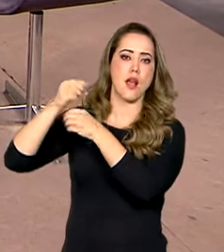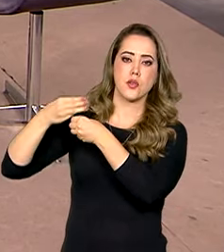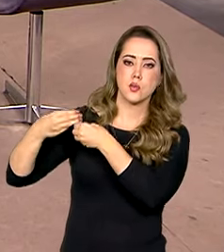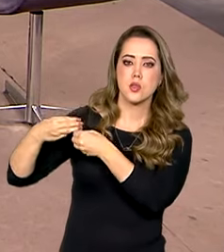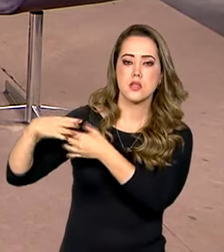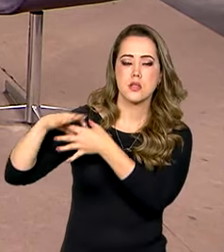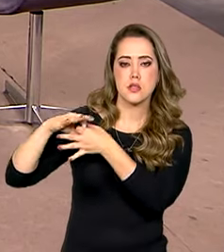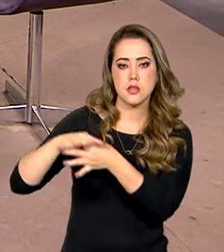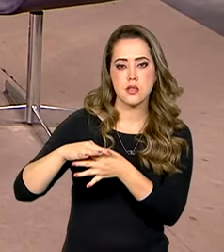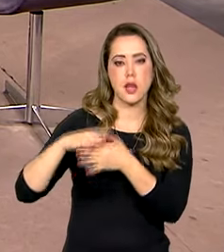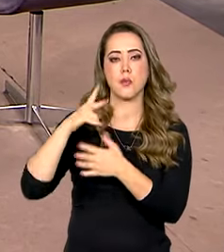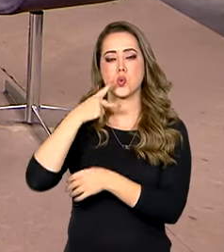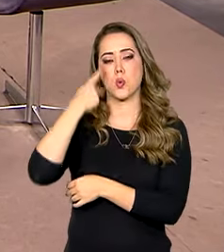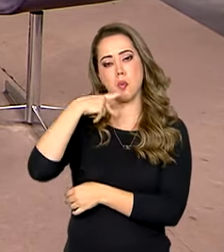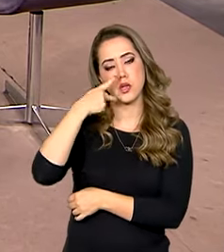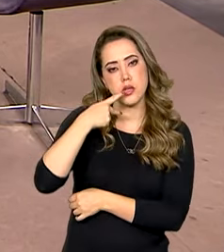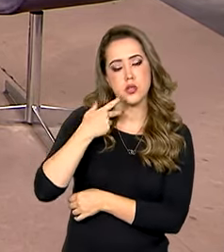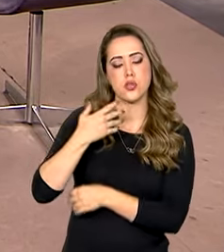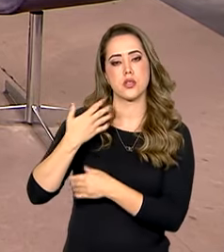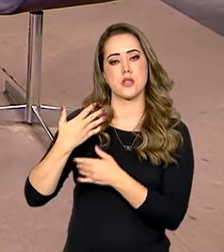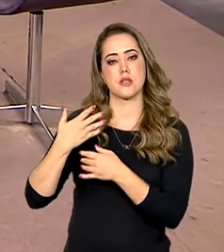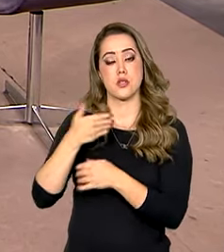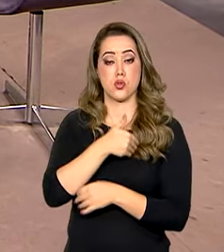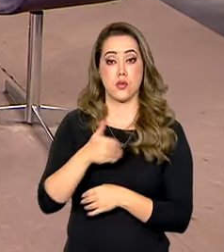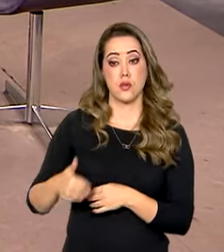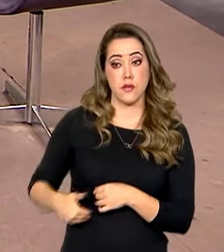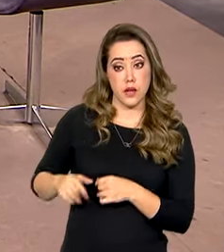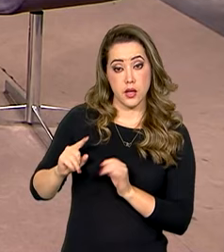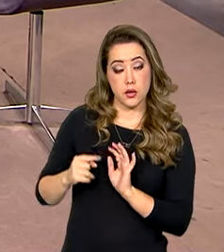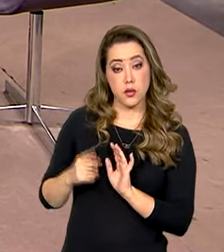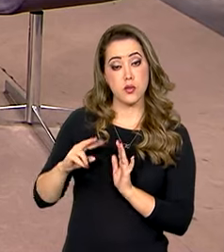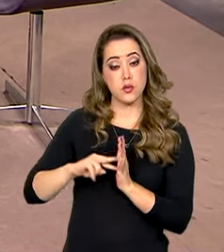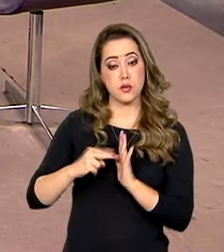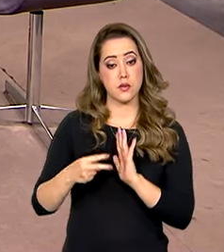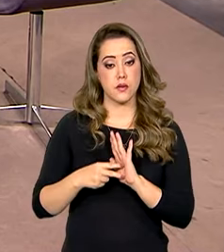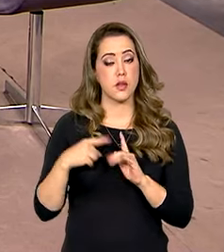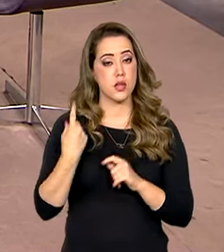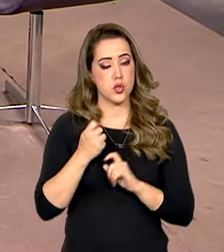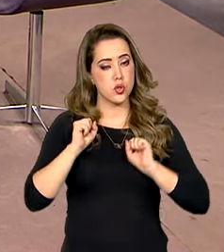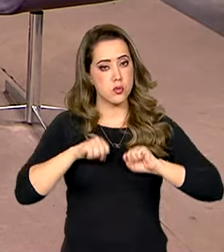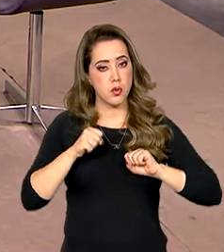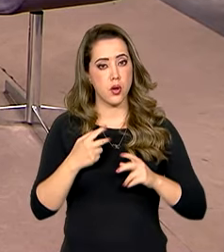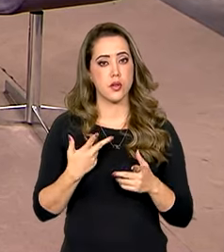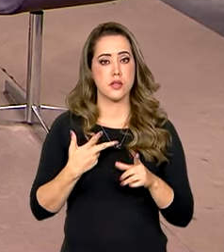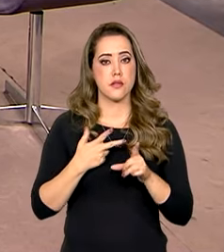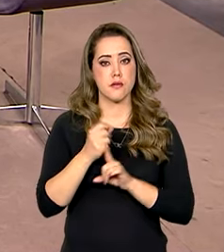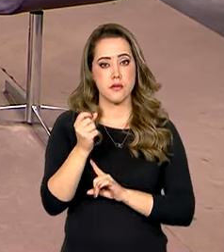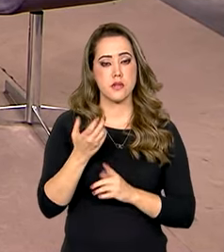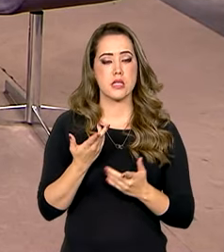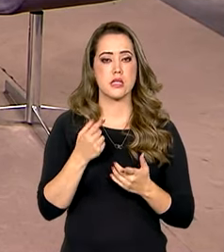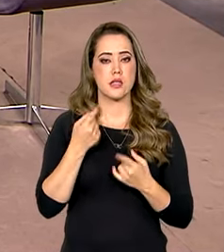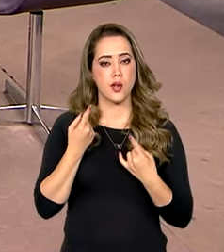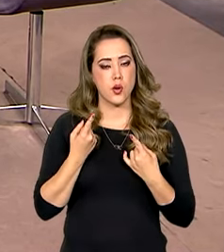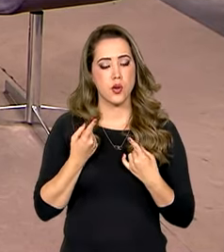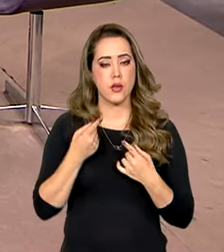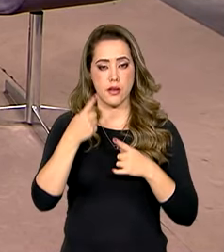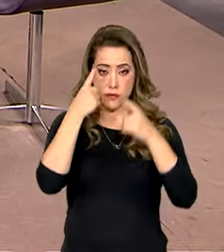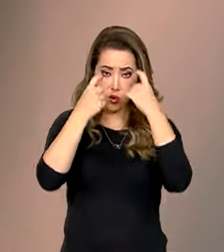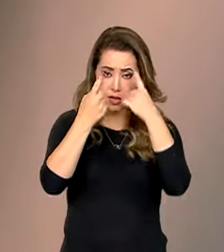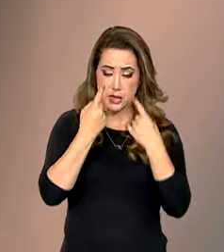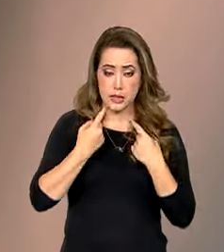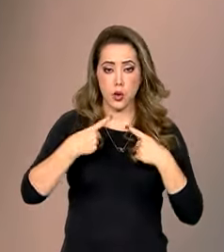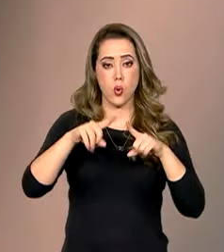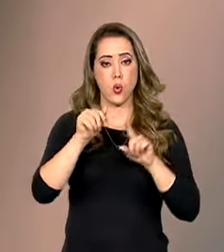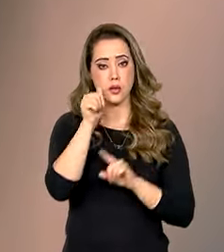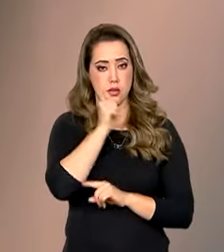com políticas públicas, no sentido de que nós possamos enfrentar o feminicídio contra as mulheres e,